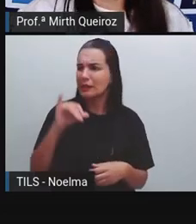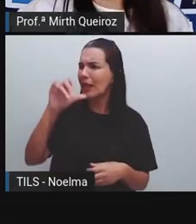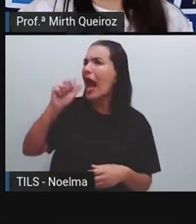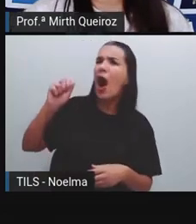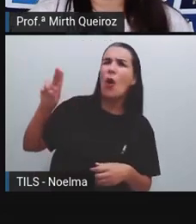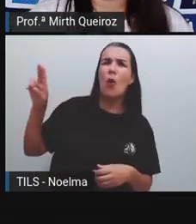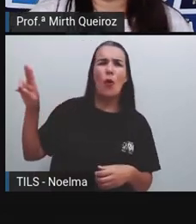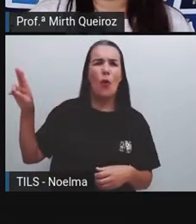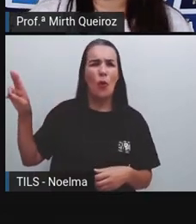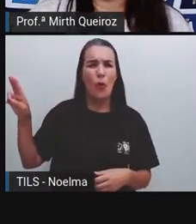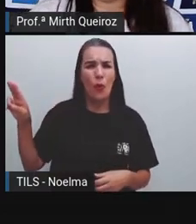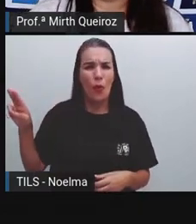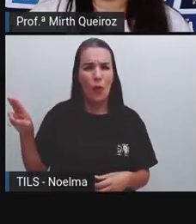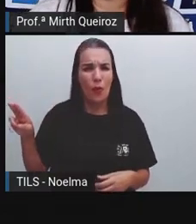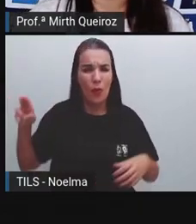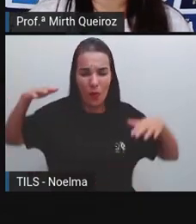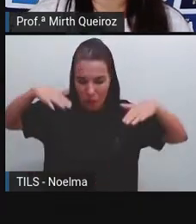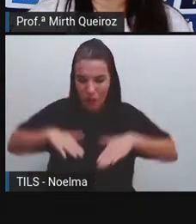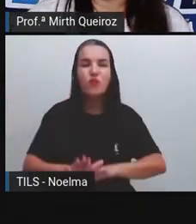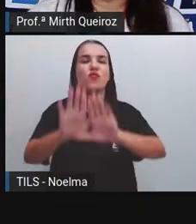Iau! Olha só!